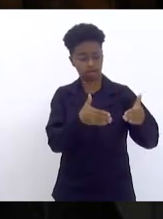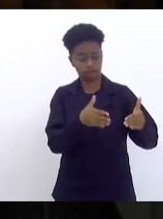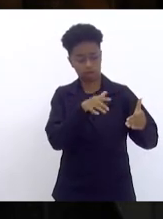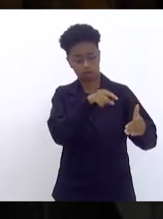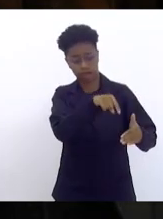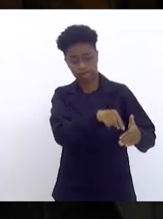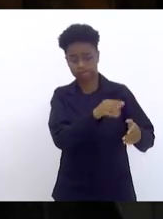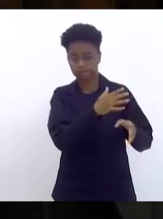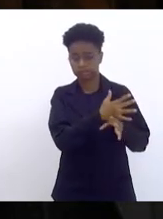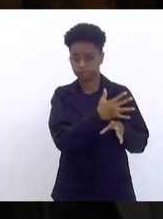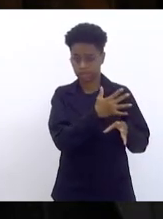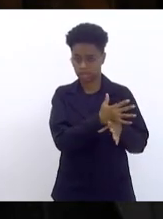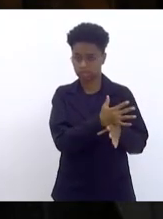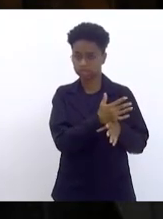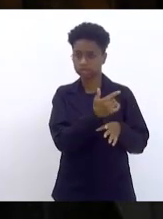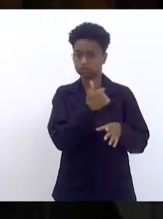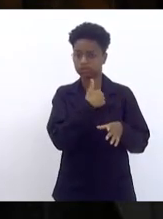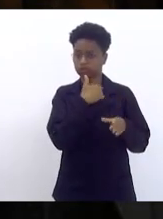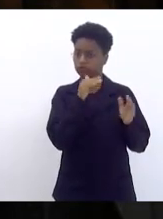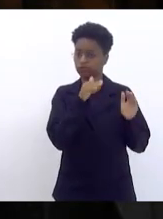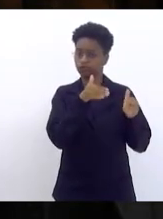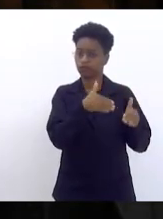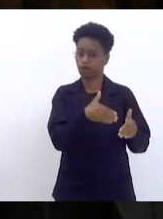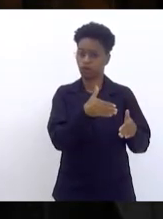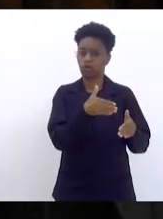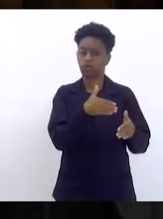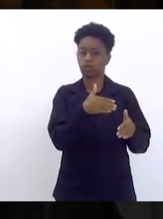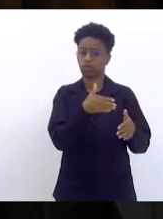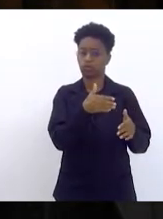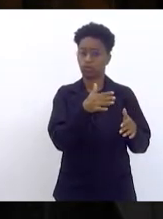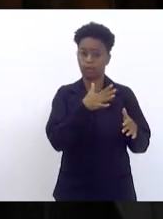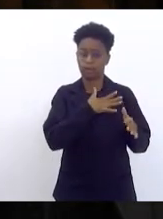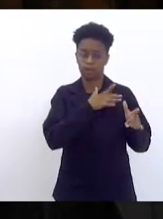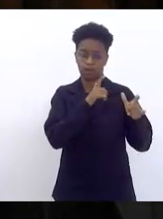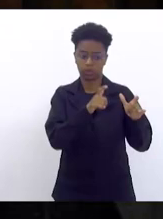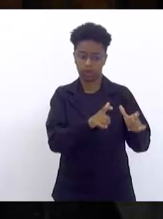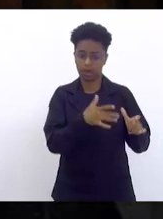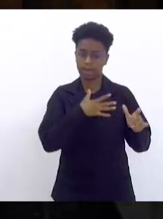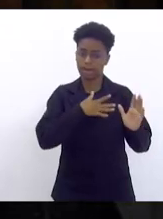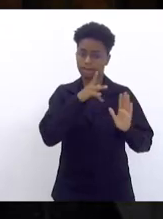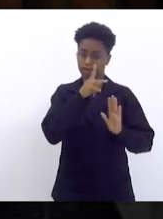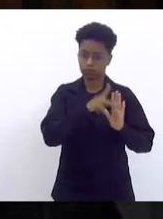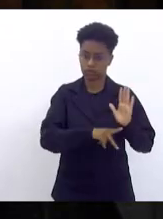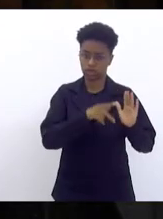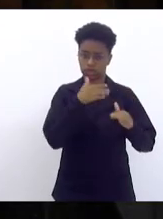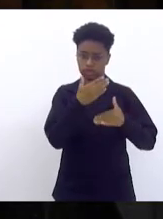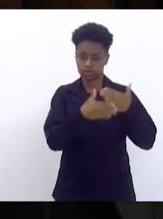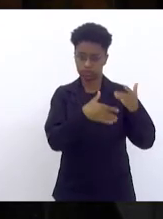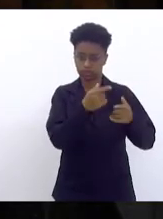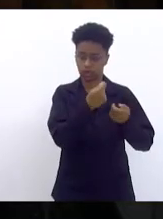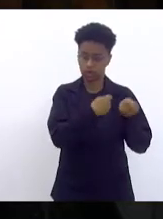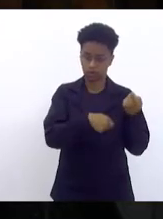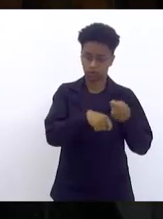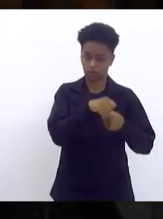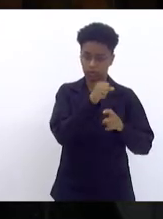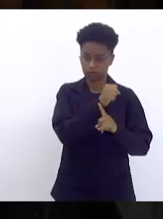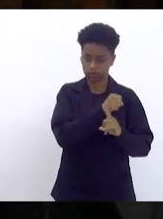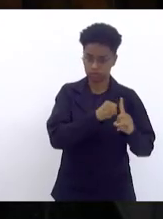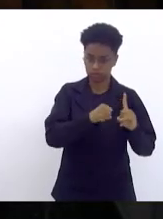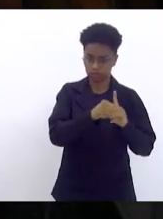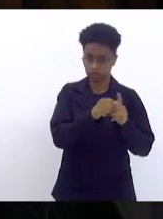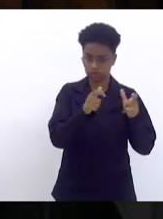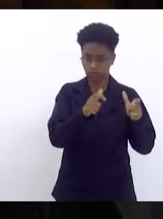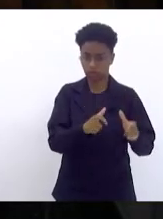deputado municipal, que o projeto dele é o desenvolvimento econômico e social de